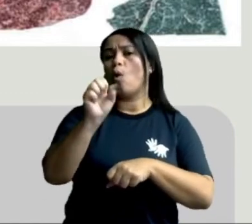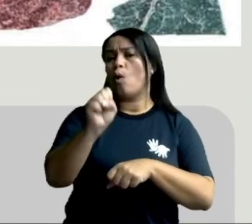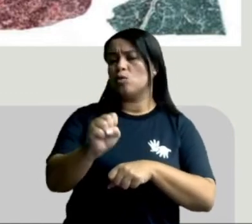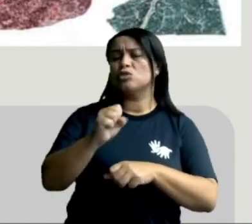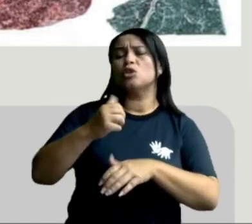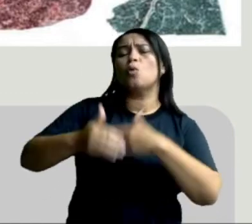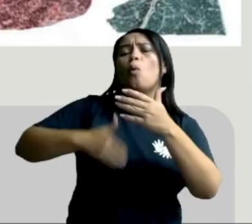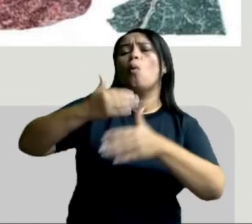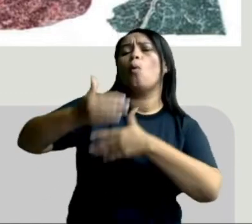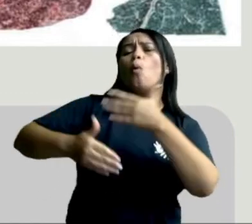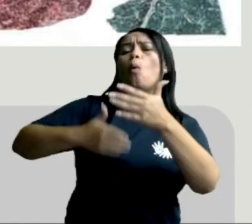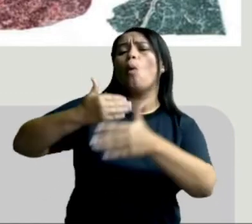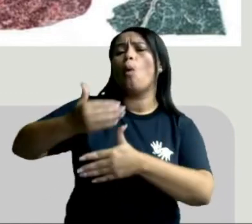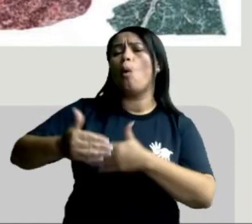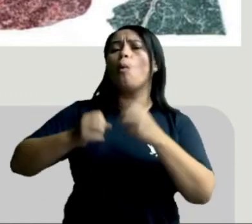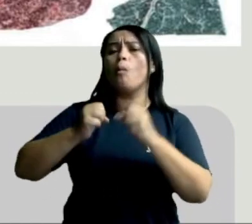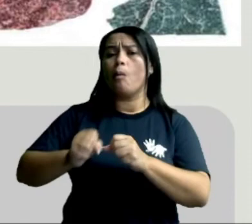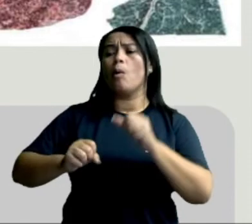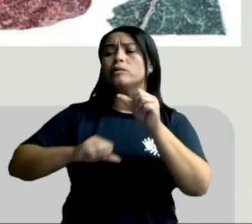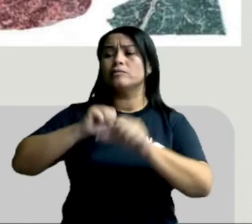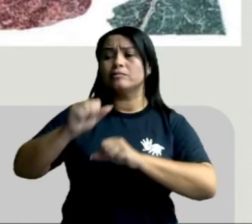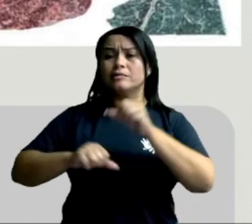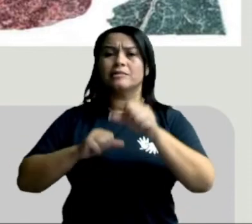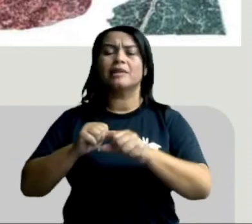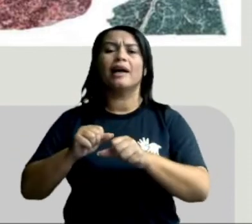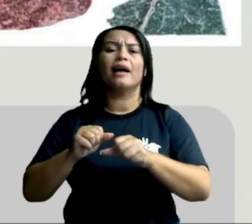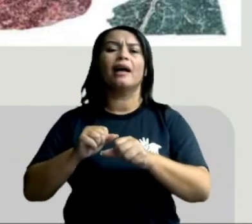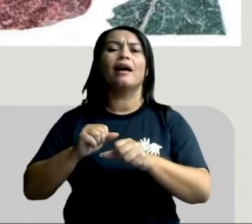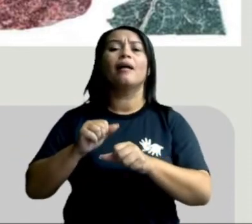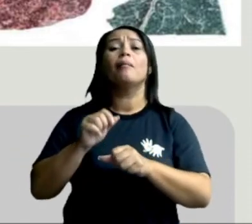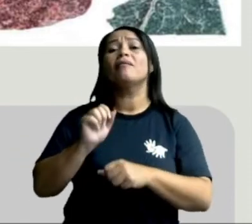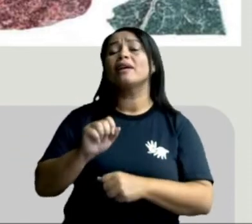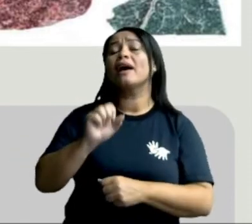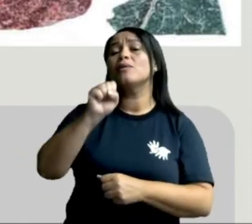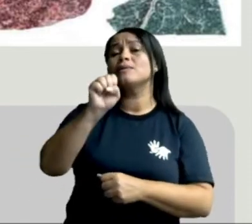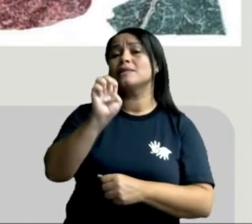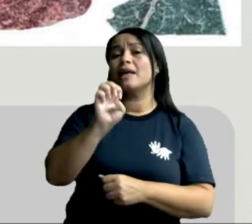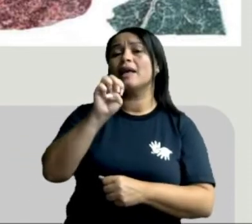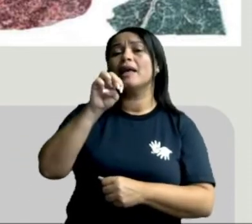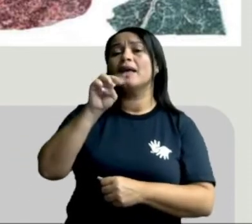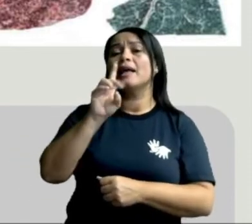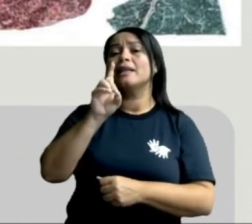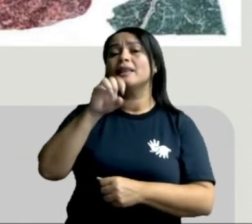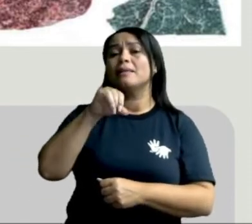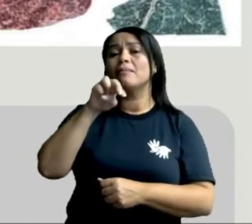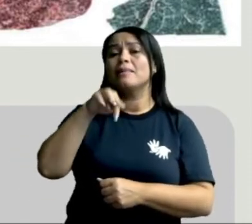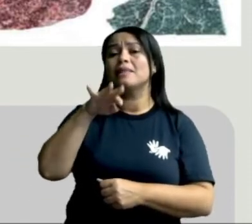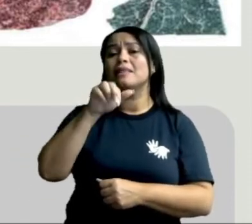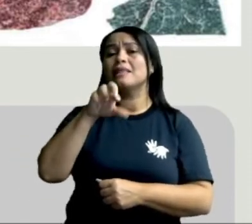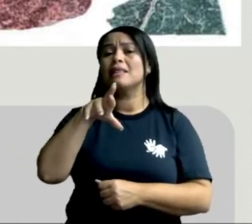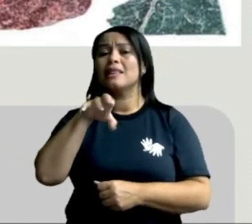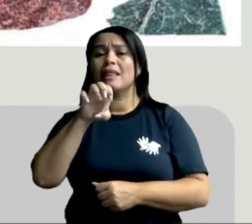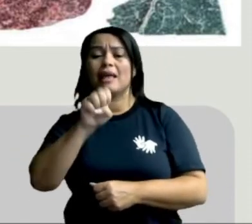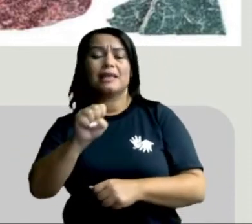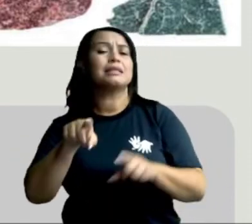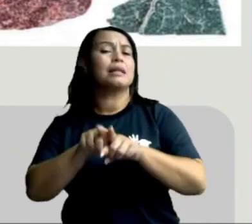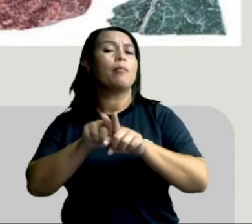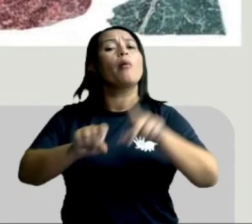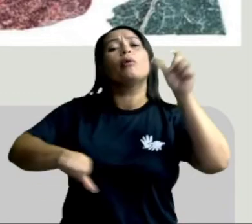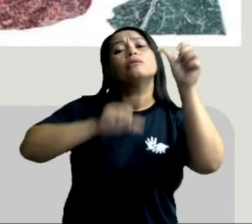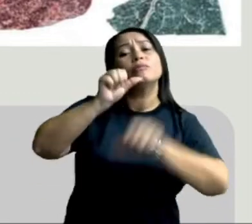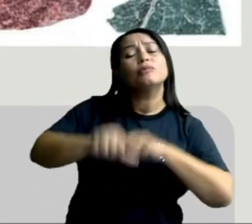virarem rochas sedimentares. E rochas sedimentares podem virar, ao longo dos milhões de anos, rochas metamórficas.